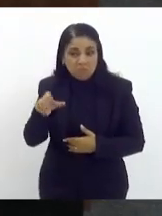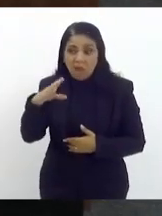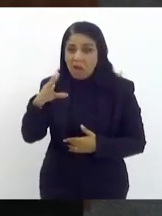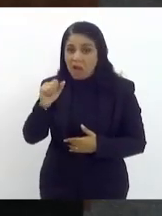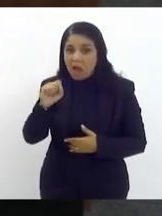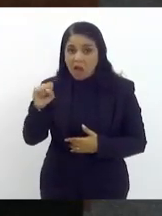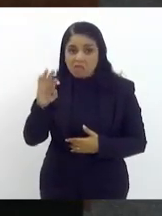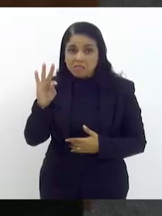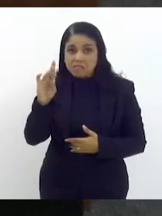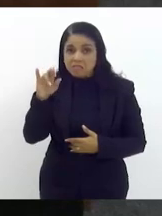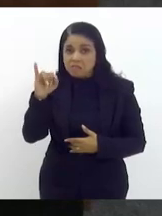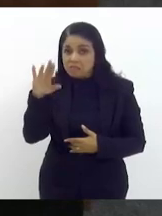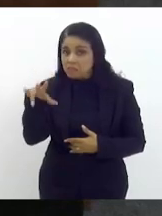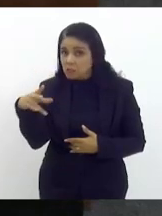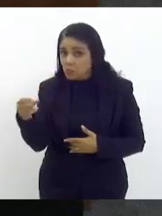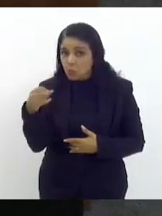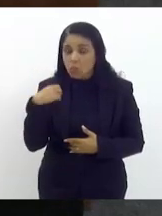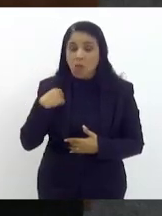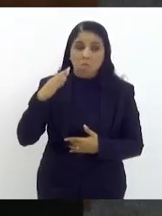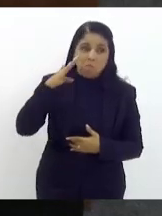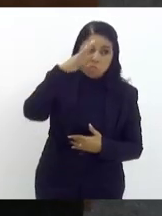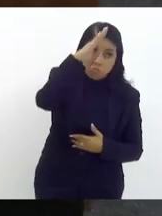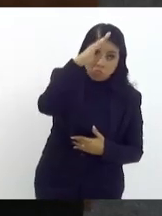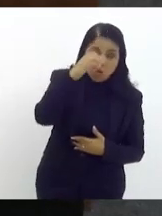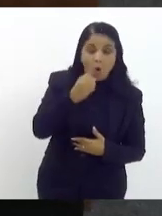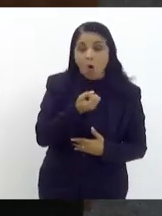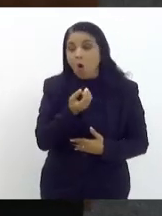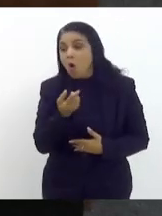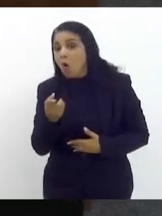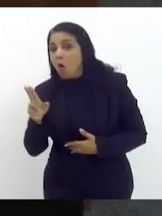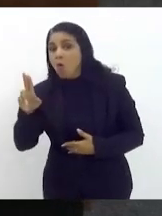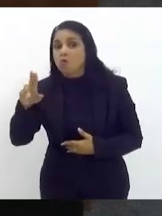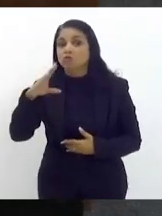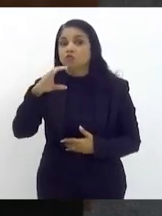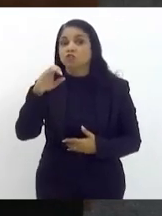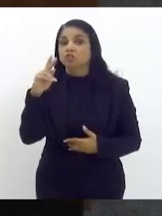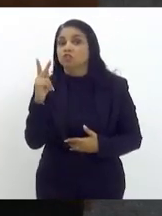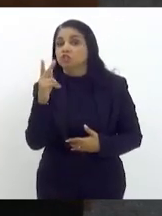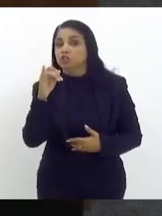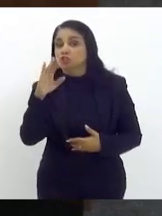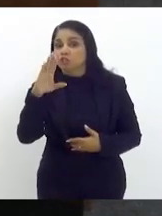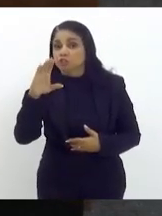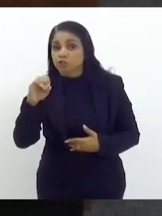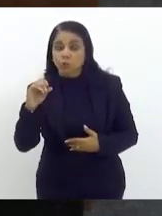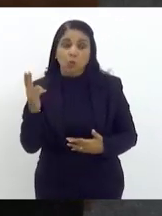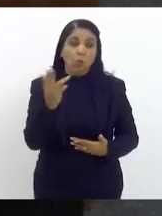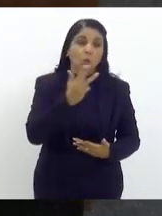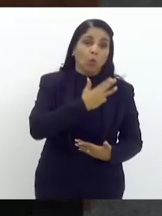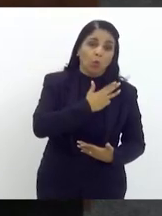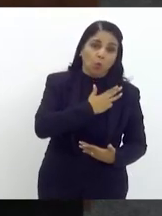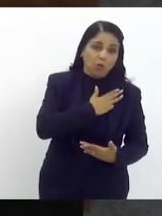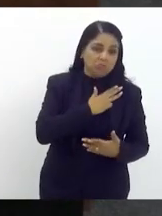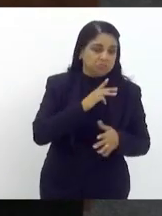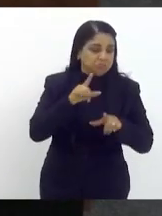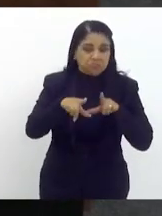ou ou o Chico Buarque de Holanda é lulista são pessoas no